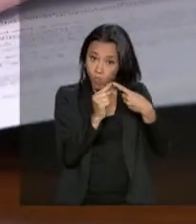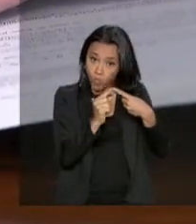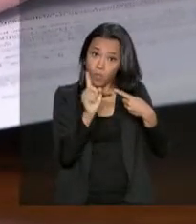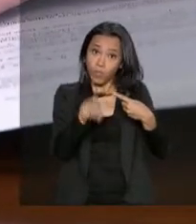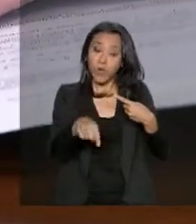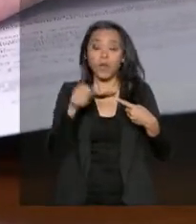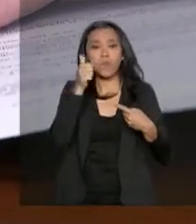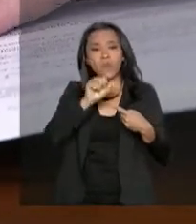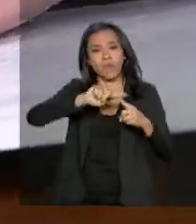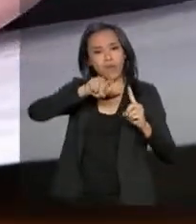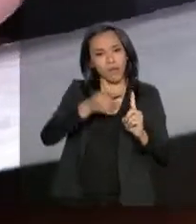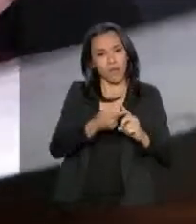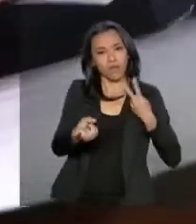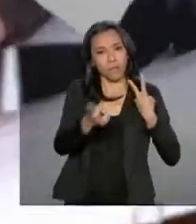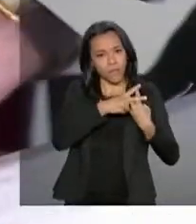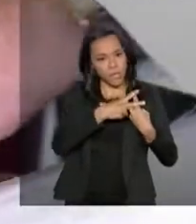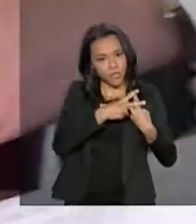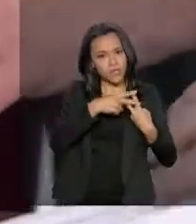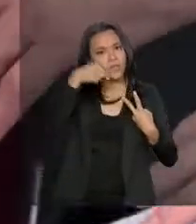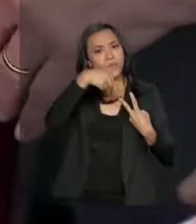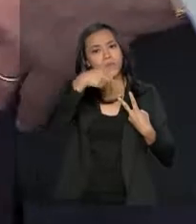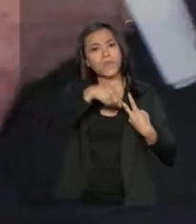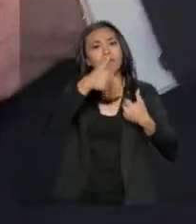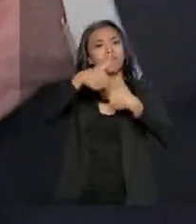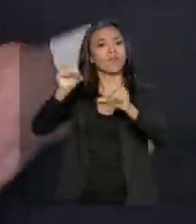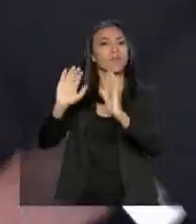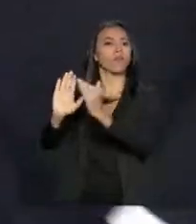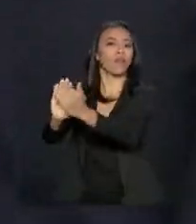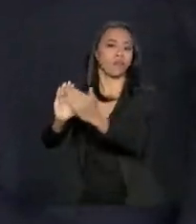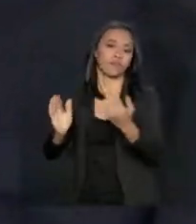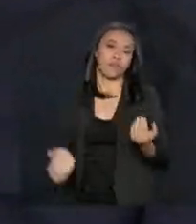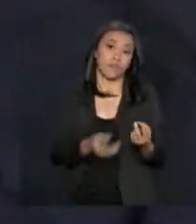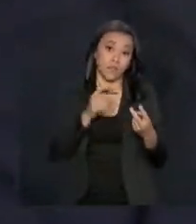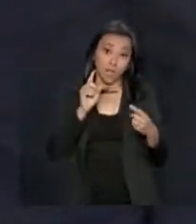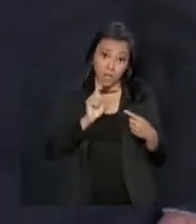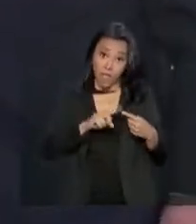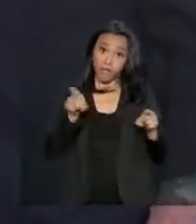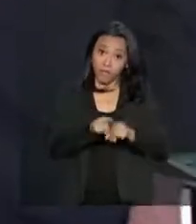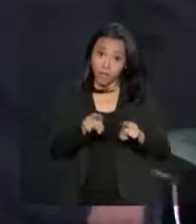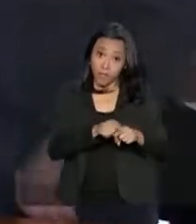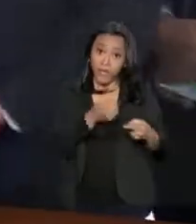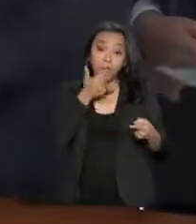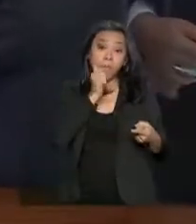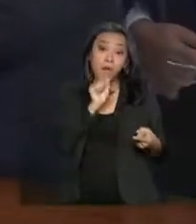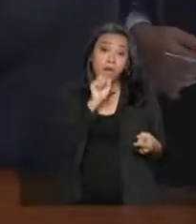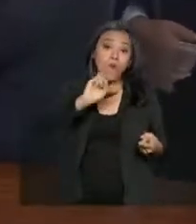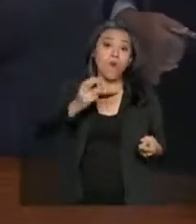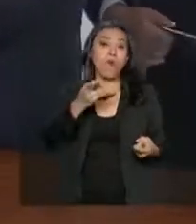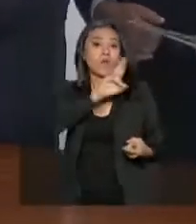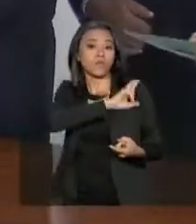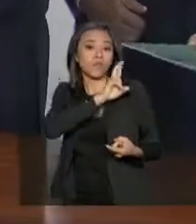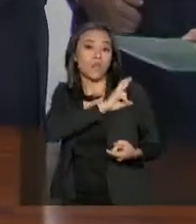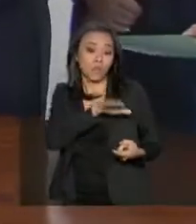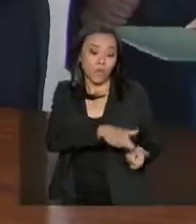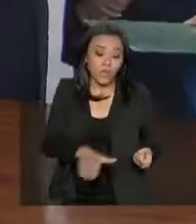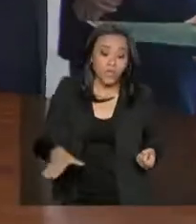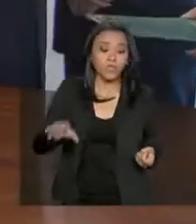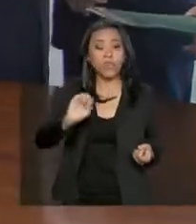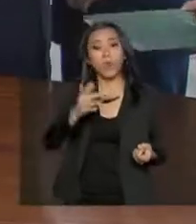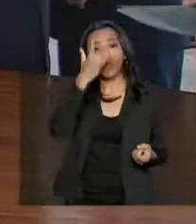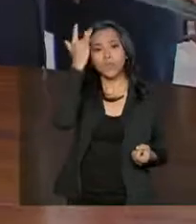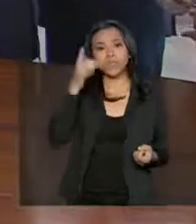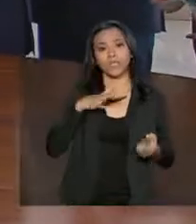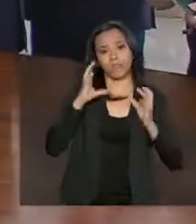presidiária gestante o direito de cumprir a pena em regime domiciliar. O benefício é também para mães ou responsáveis por crianças ou pessoas com